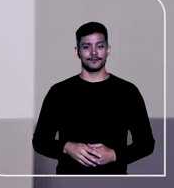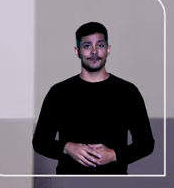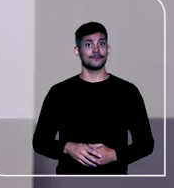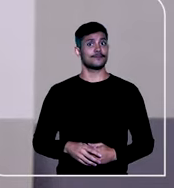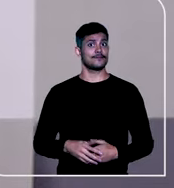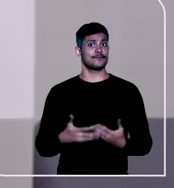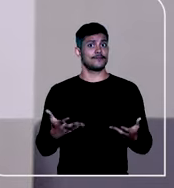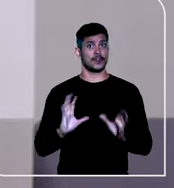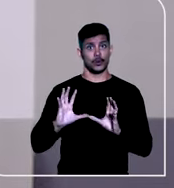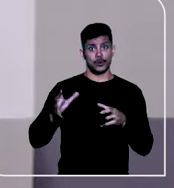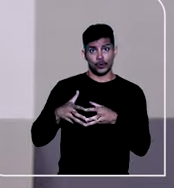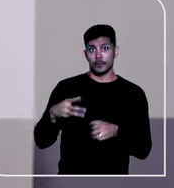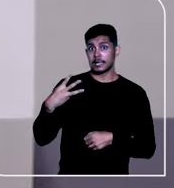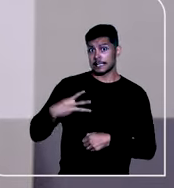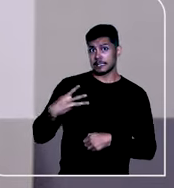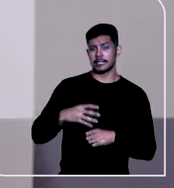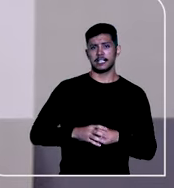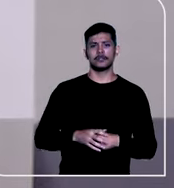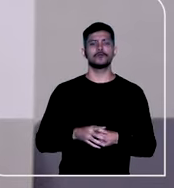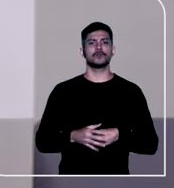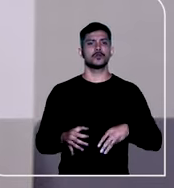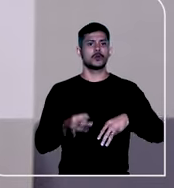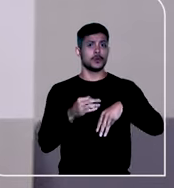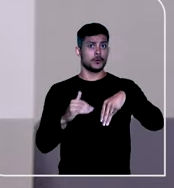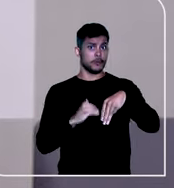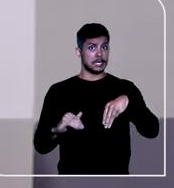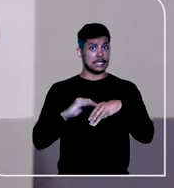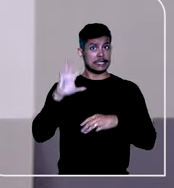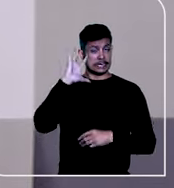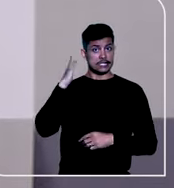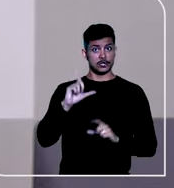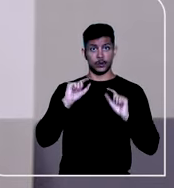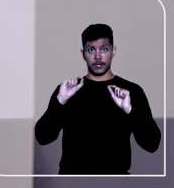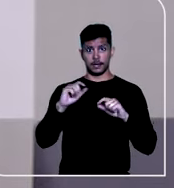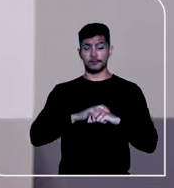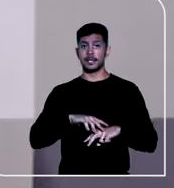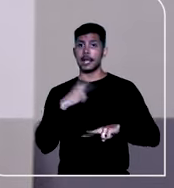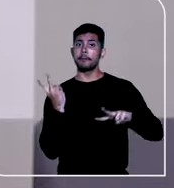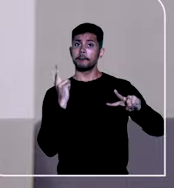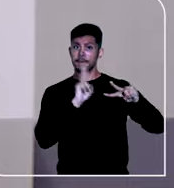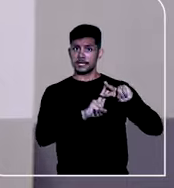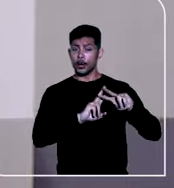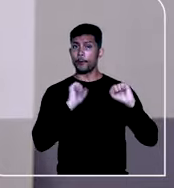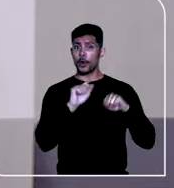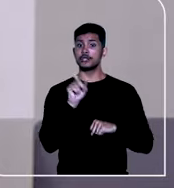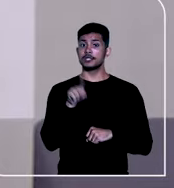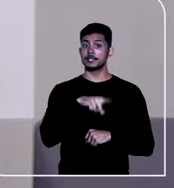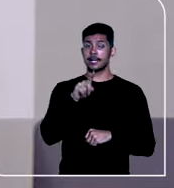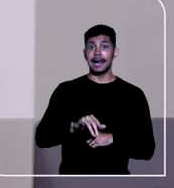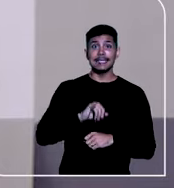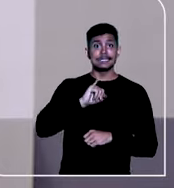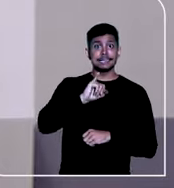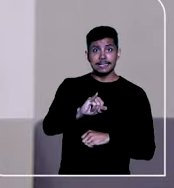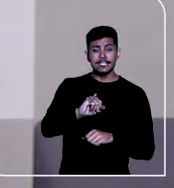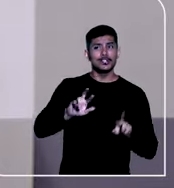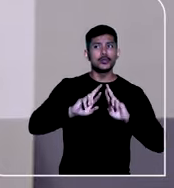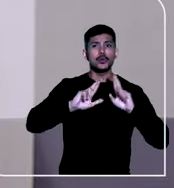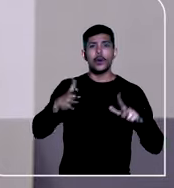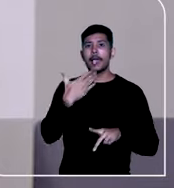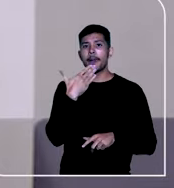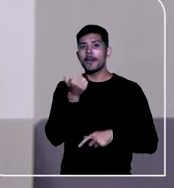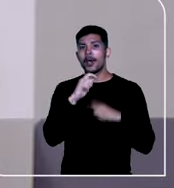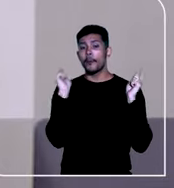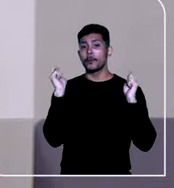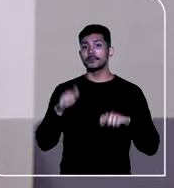Na terceira turma, os ministros decidiram que a prisão civil pode ser caçada quando não for a medida mais eficaz